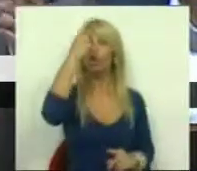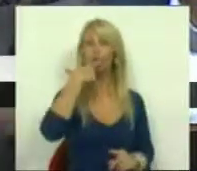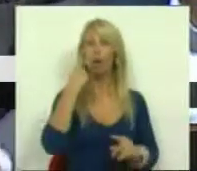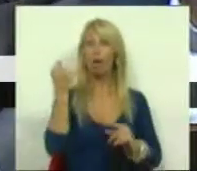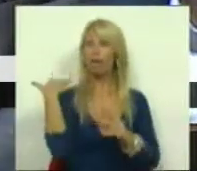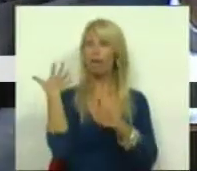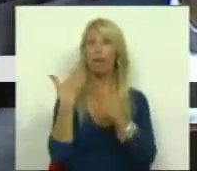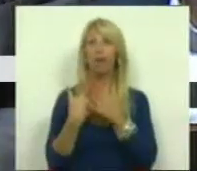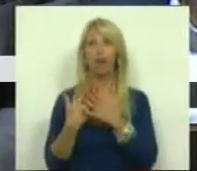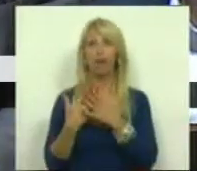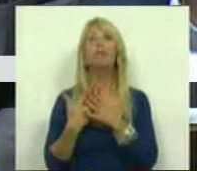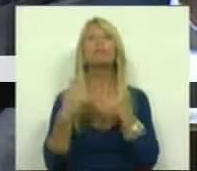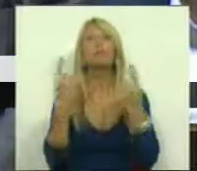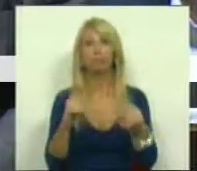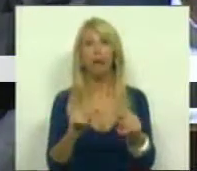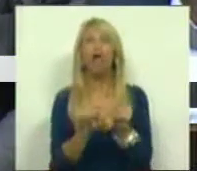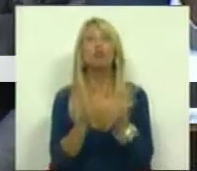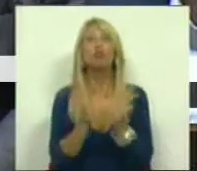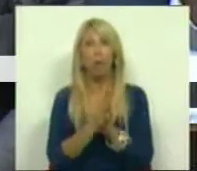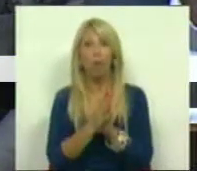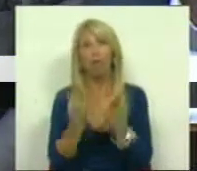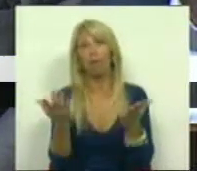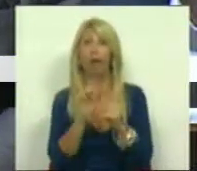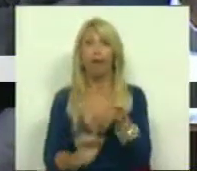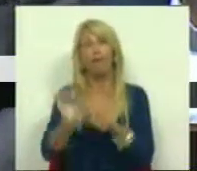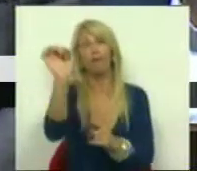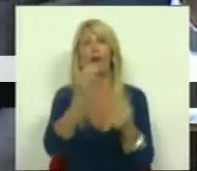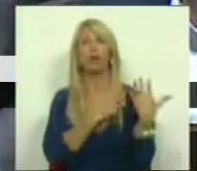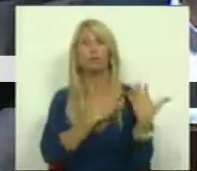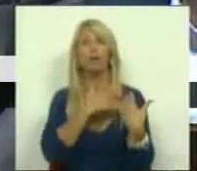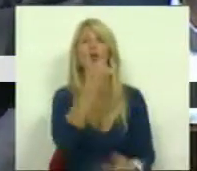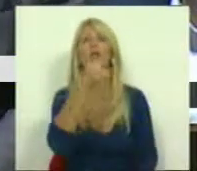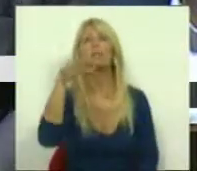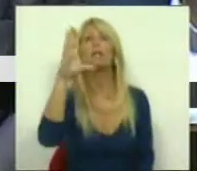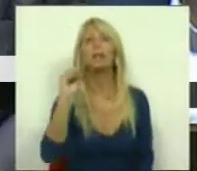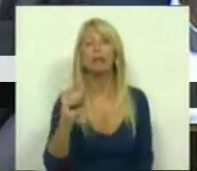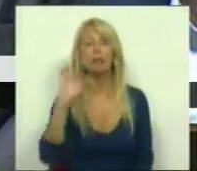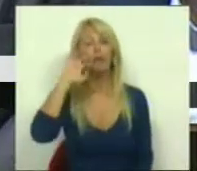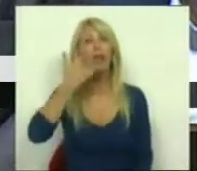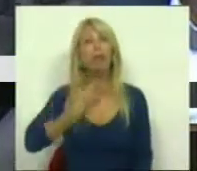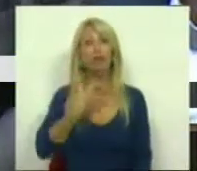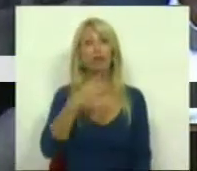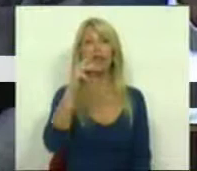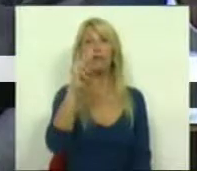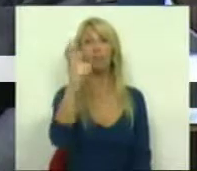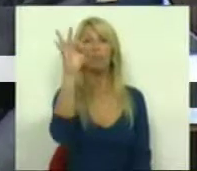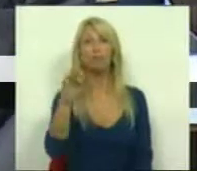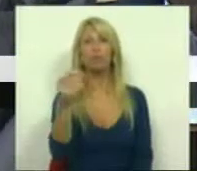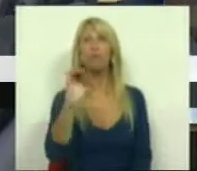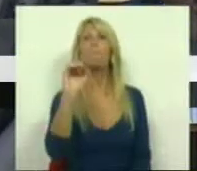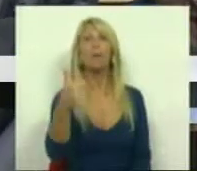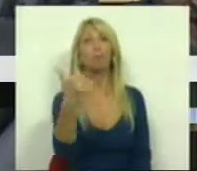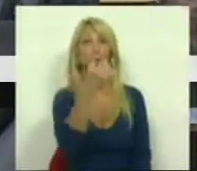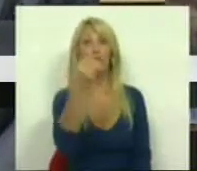exclusiva responsabilidade. Em 2010 o déficit foi 93% do PIB, em